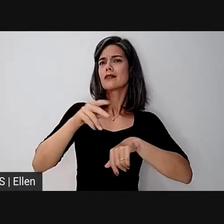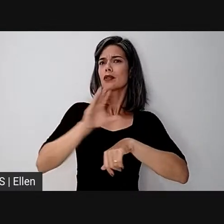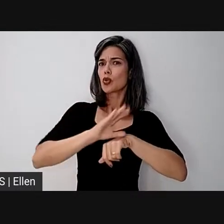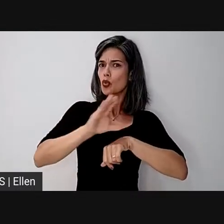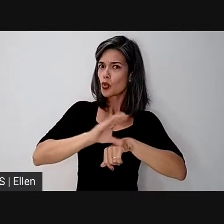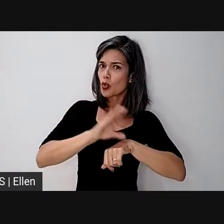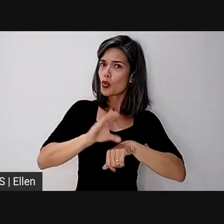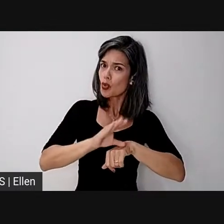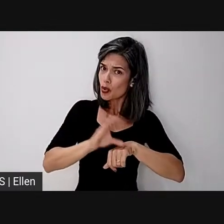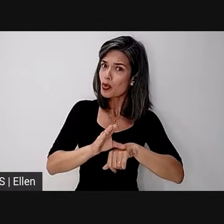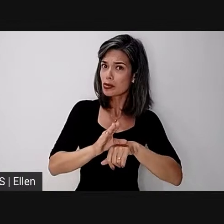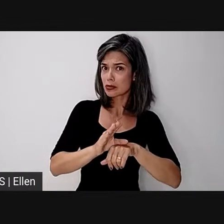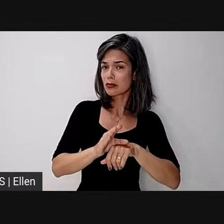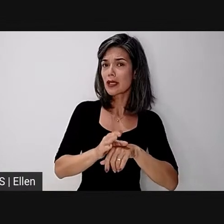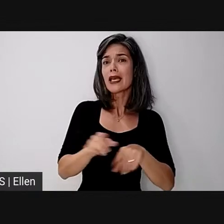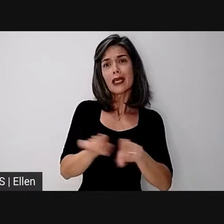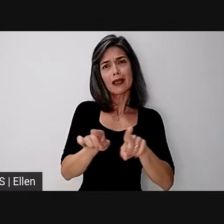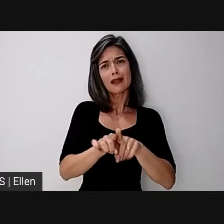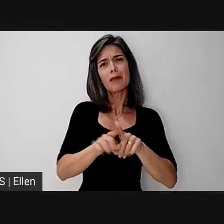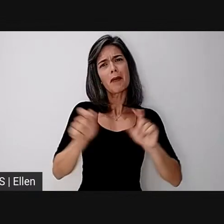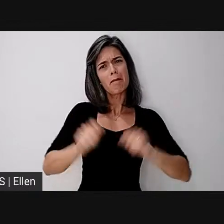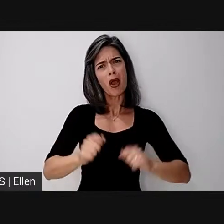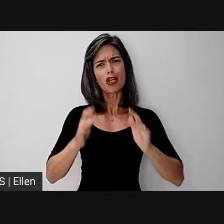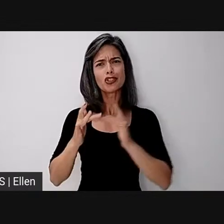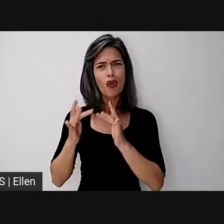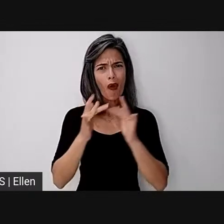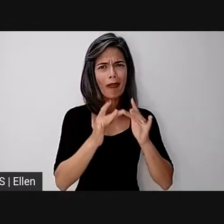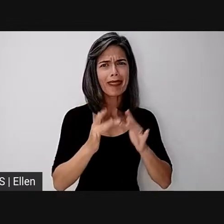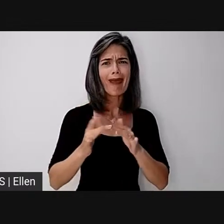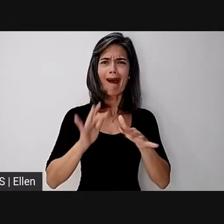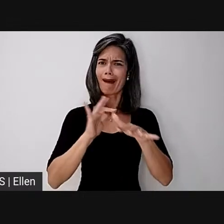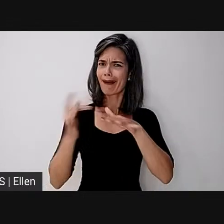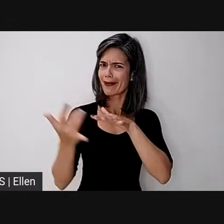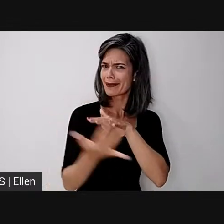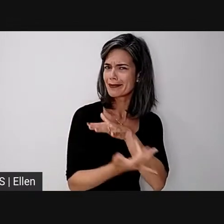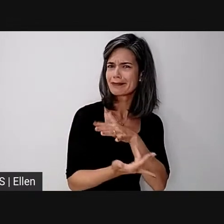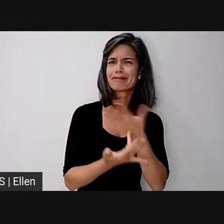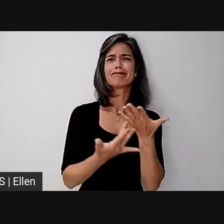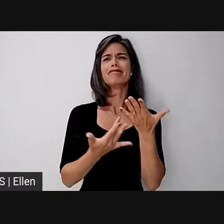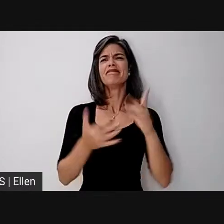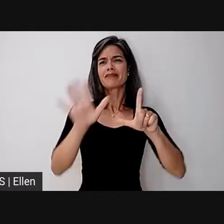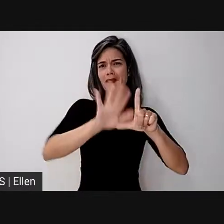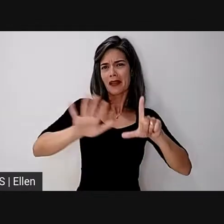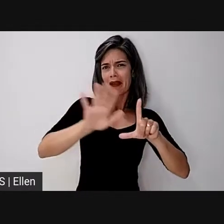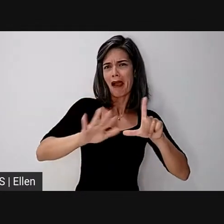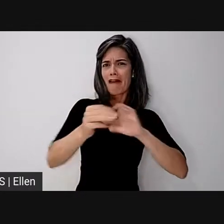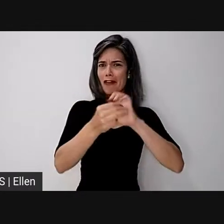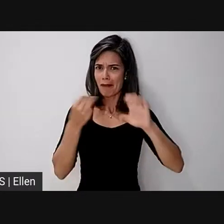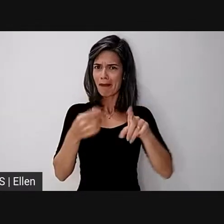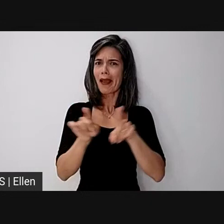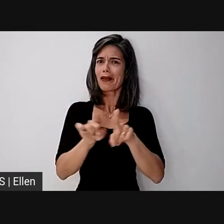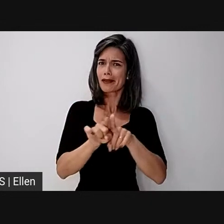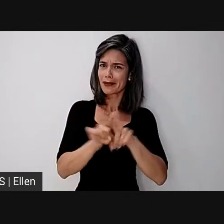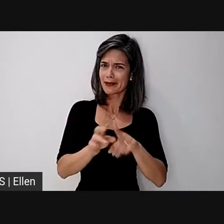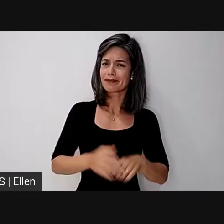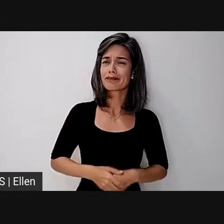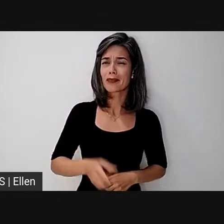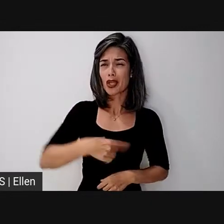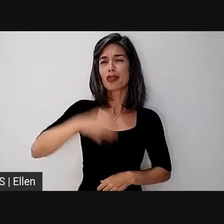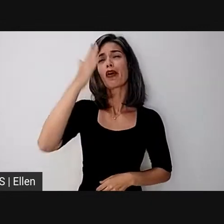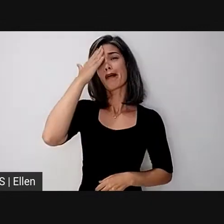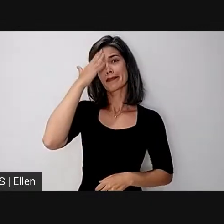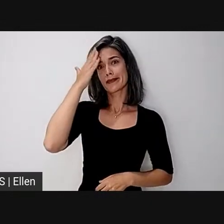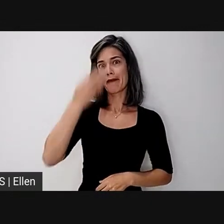nos procurem pelos canais de comunicação, seja o AVA ou por e-mails. Nós sabemos o quanto a rotina de um professor é